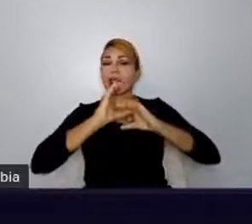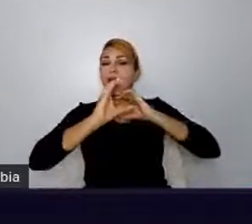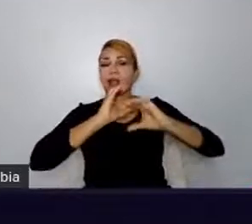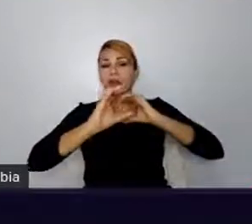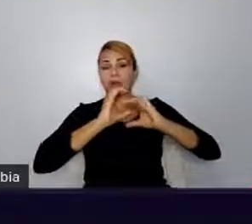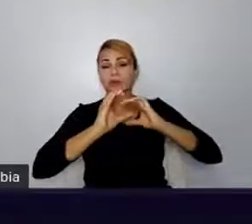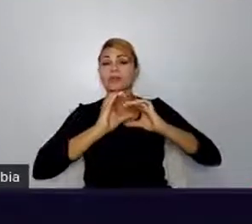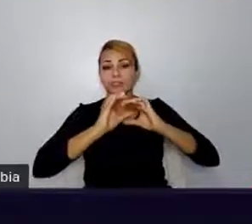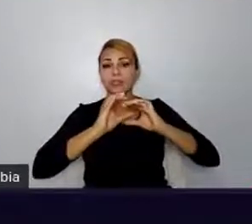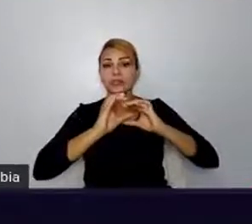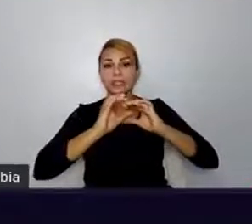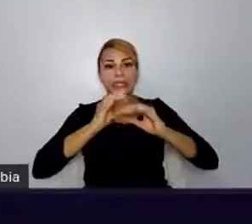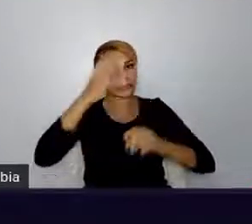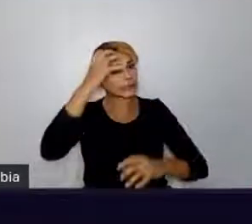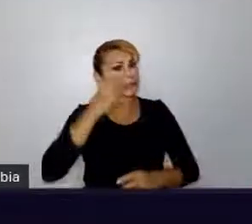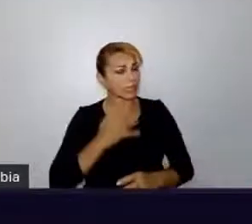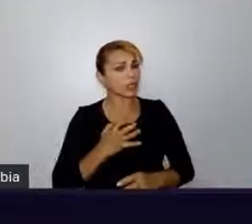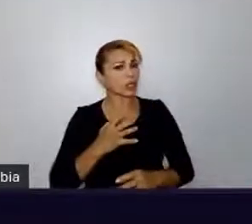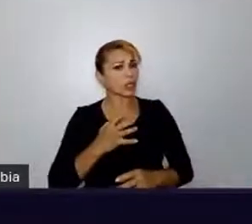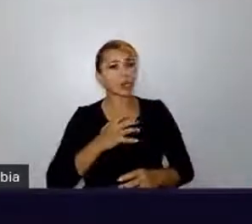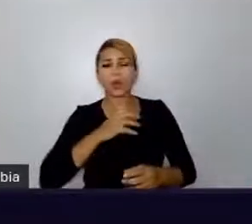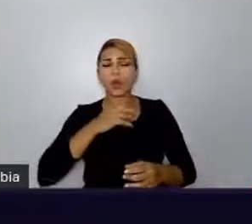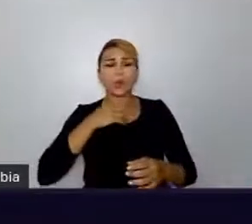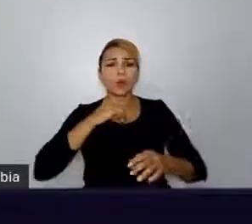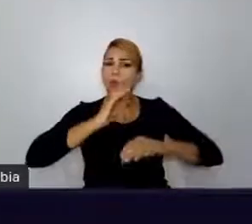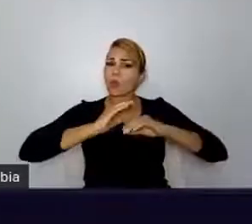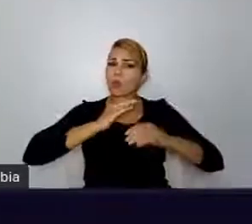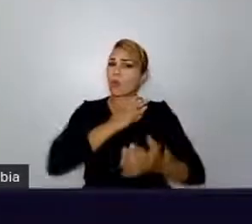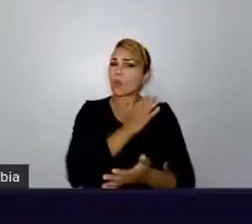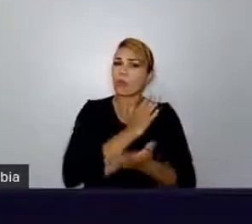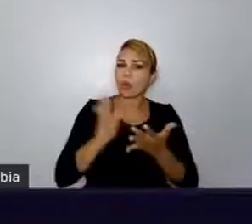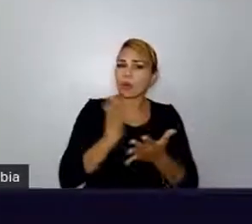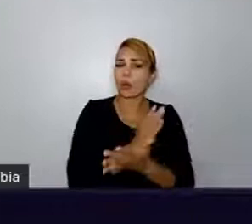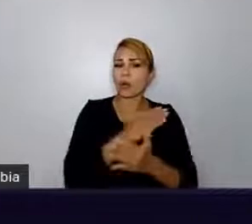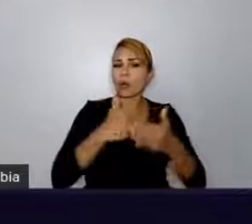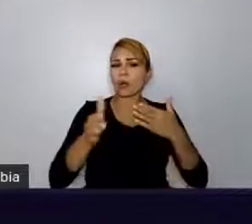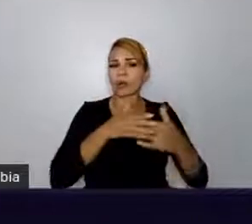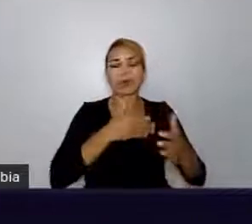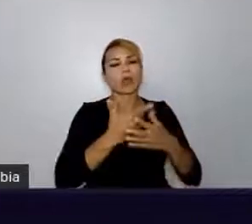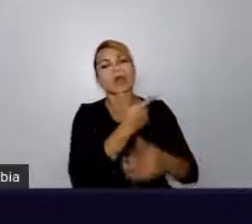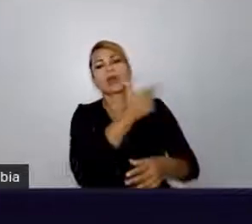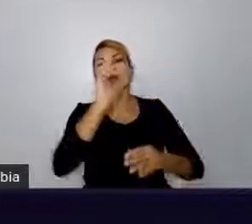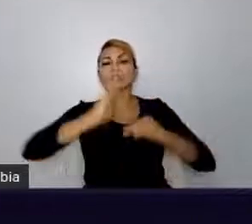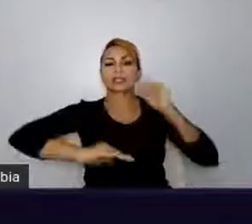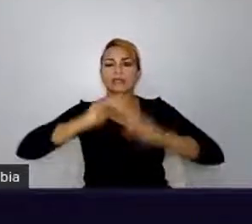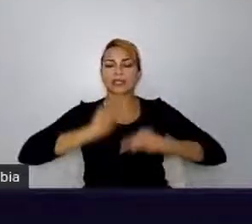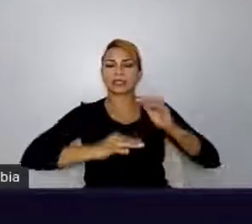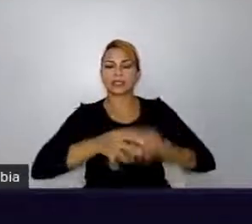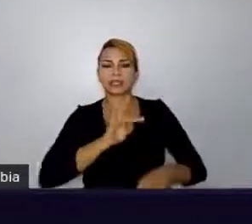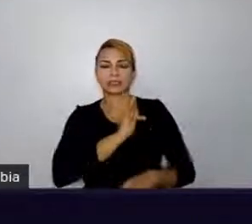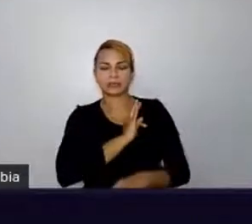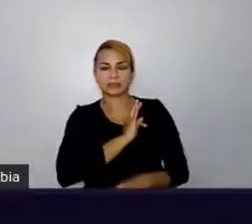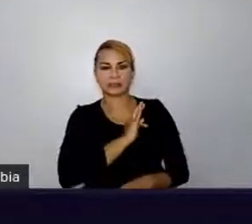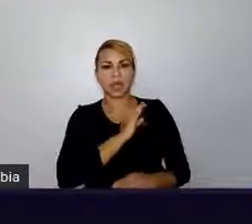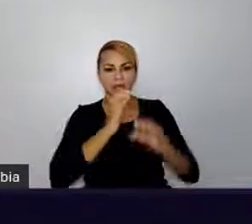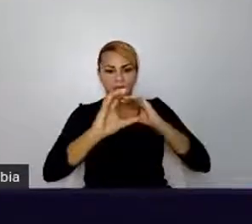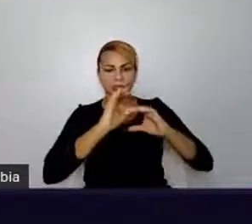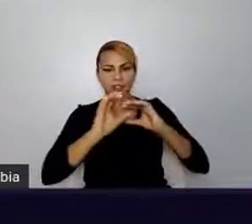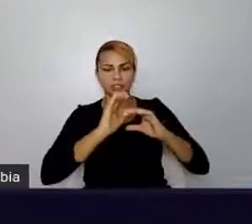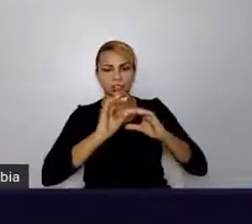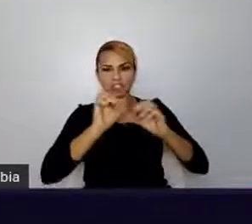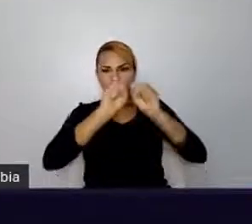a sério, como qualquer outra habilidade técnica. A comunicação não é uma soft skill. Ela é